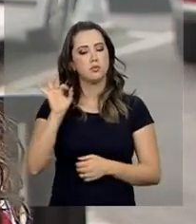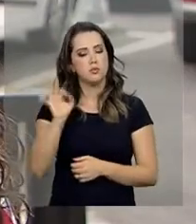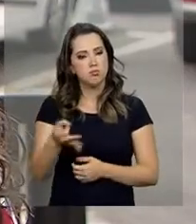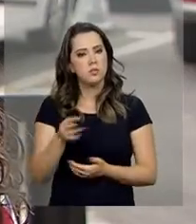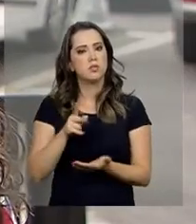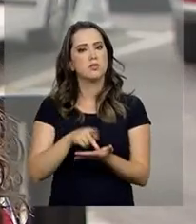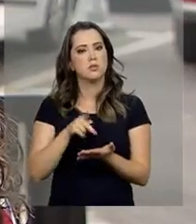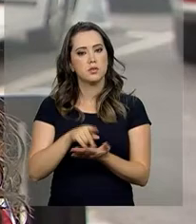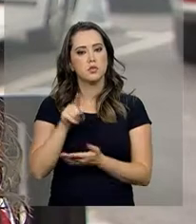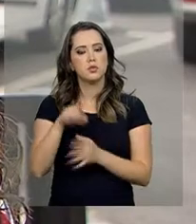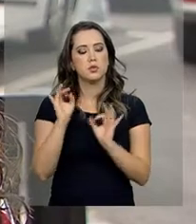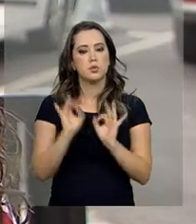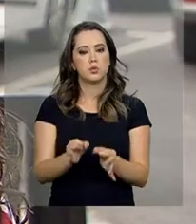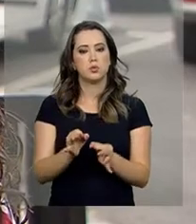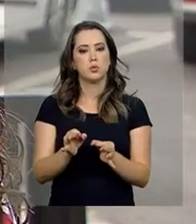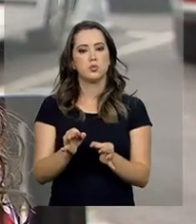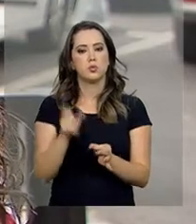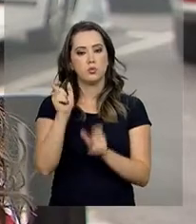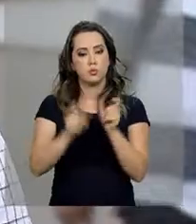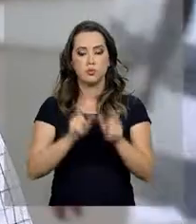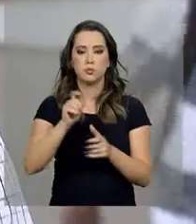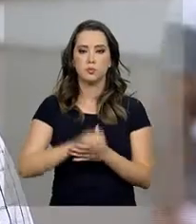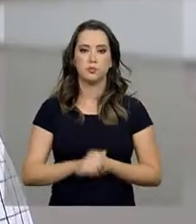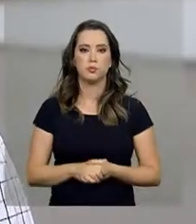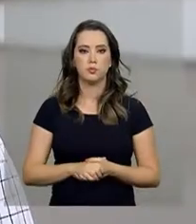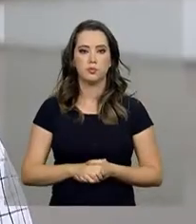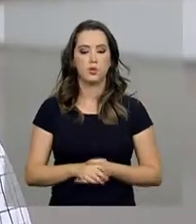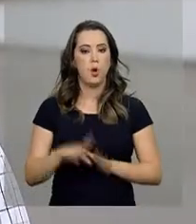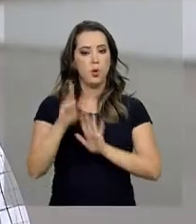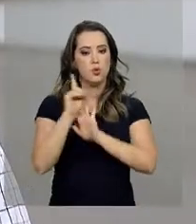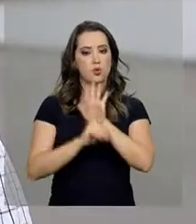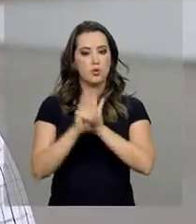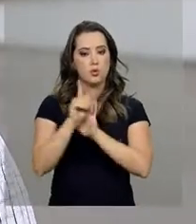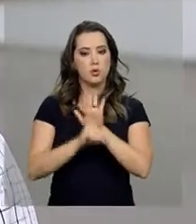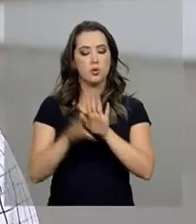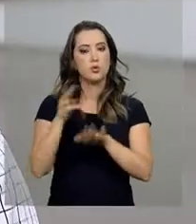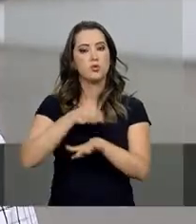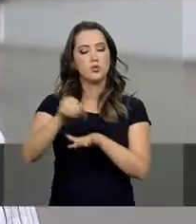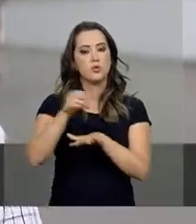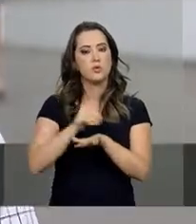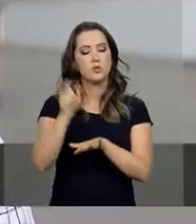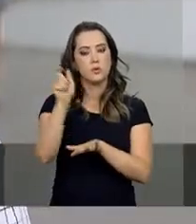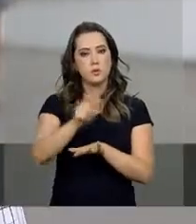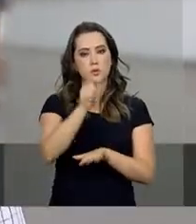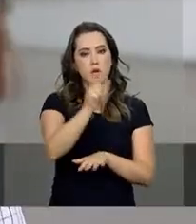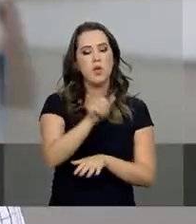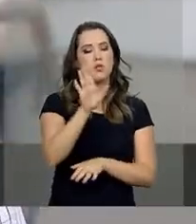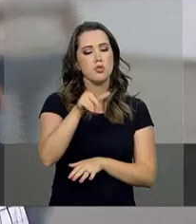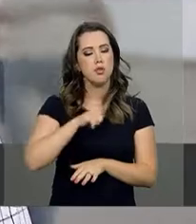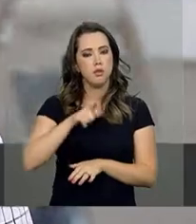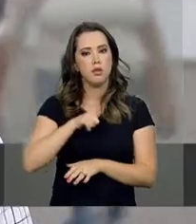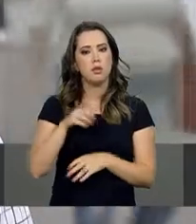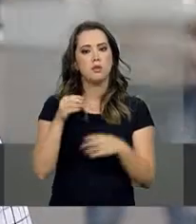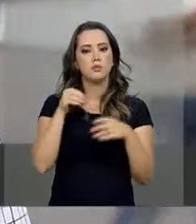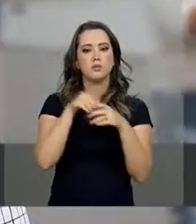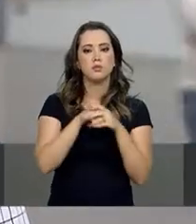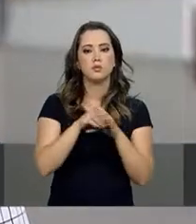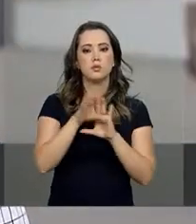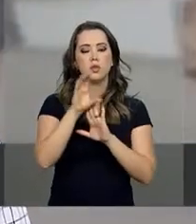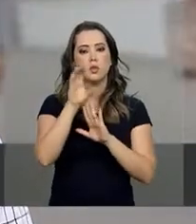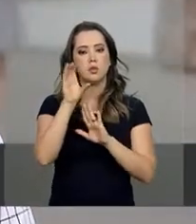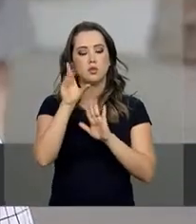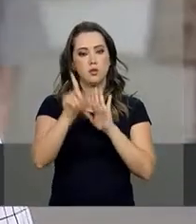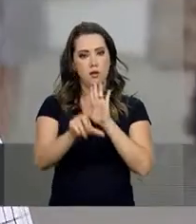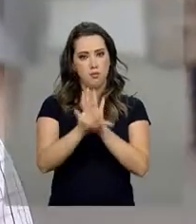mais justo com o consumidor. O direito de informação para esses casos já é previsto pelo Código de Defesa do